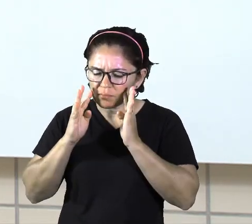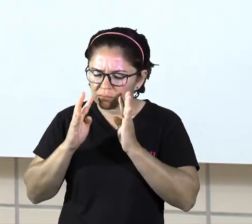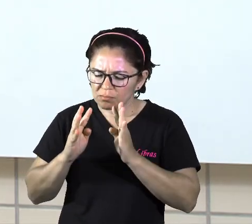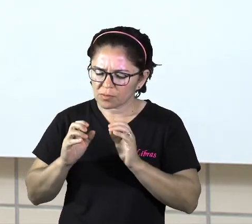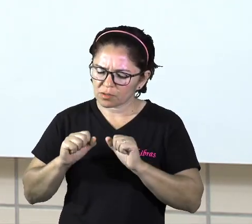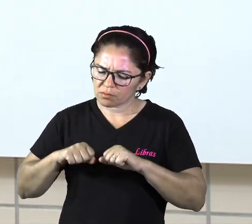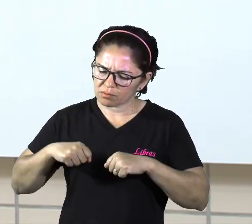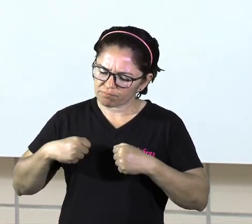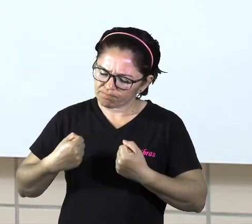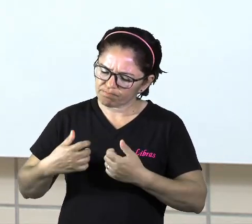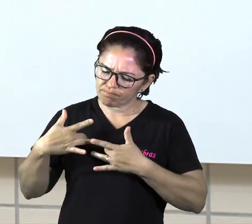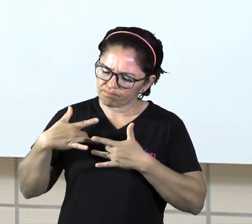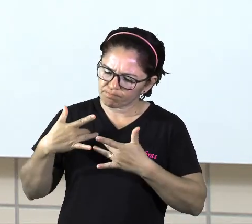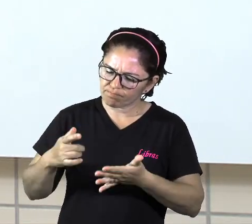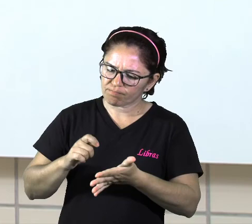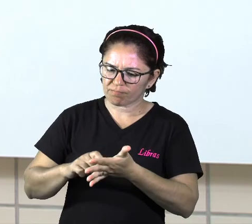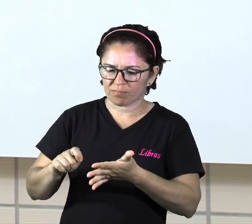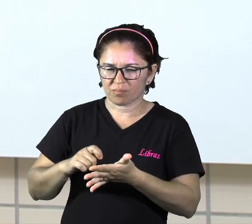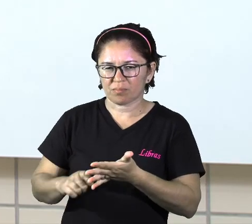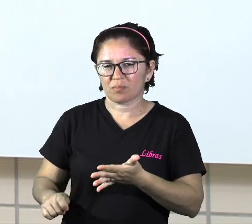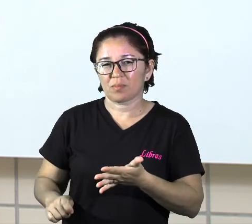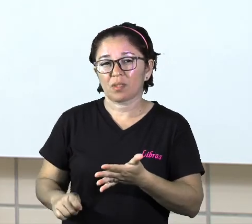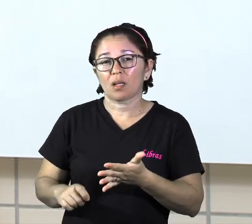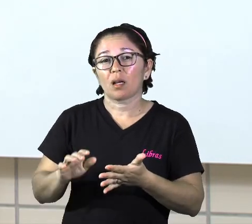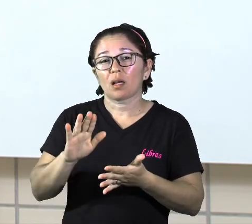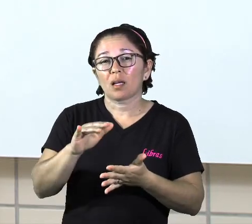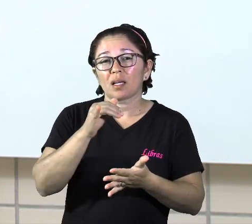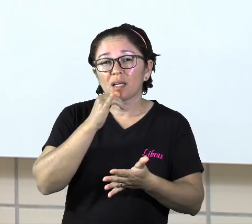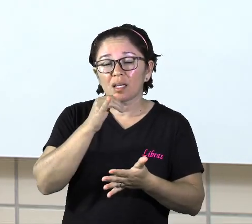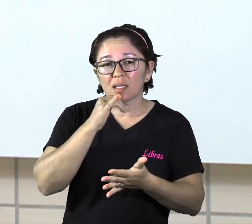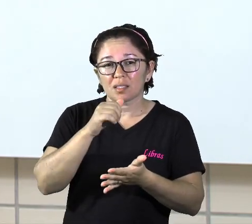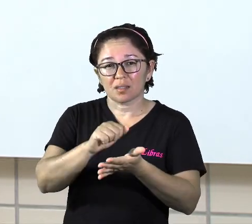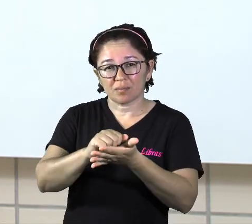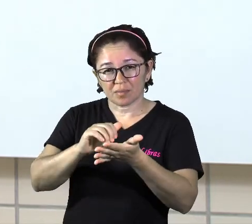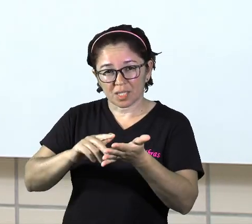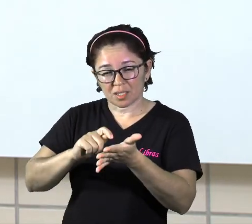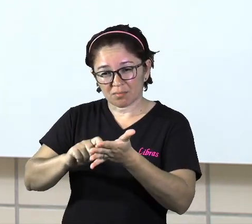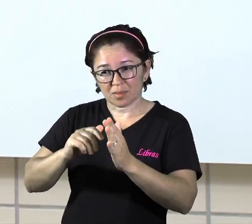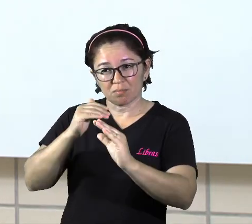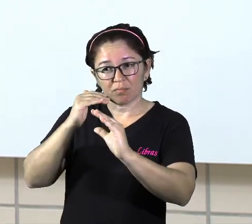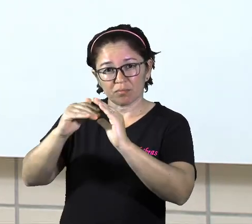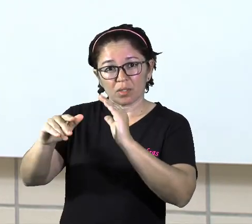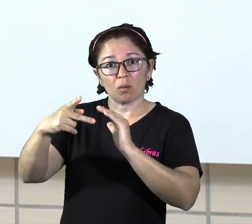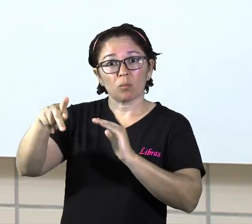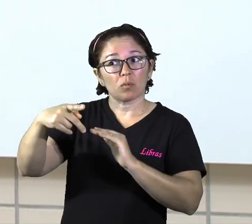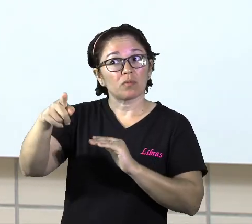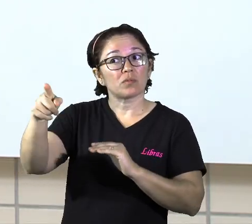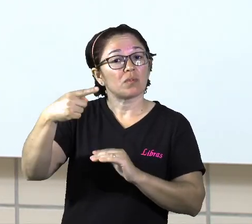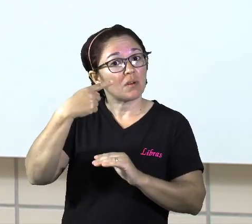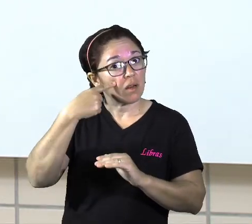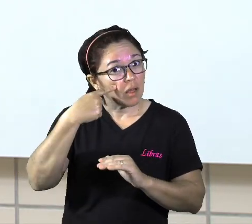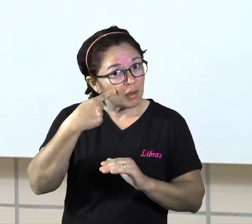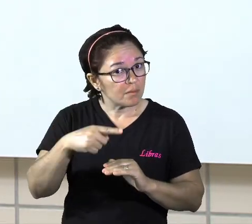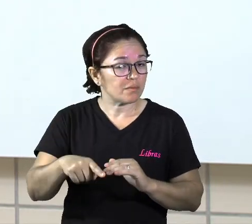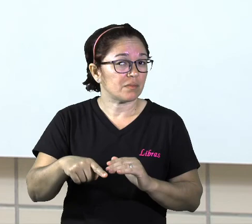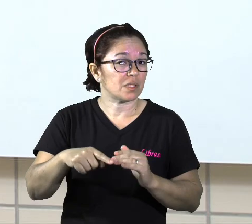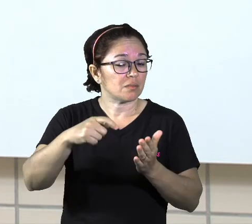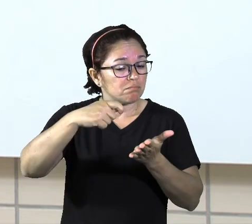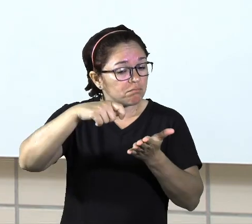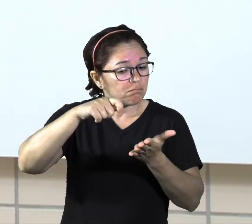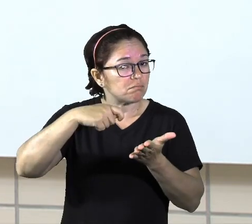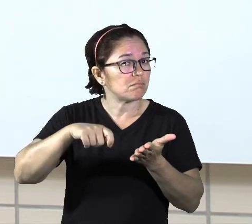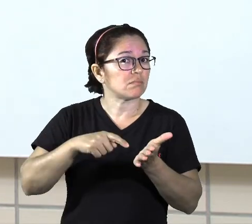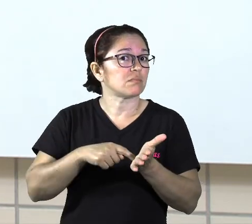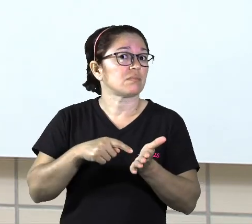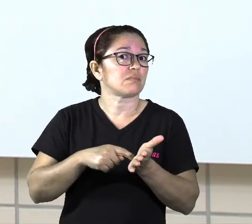porque os professores, eles estão acompanhando aí o rendimento escolar de vocês por meio dessas atividades, tá bom?